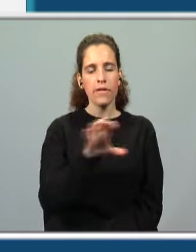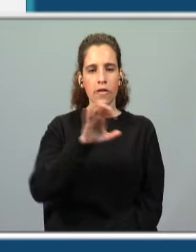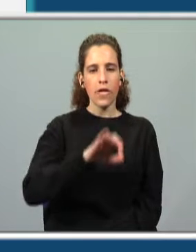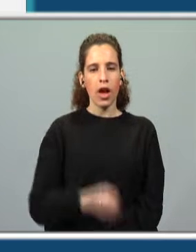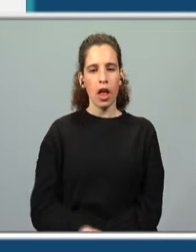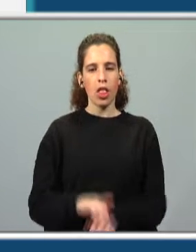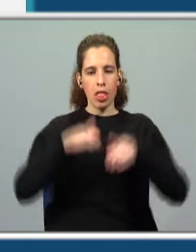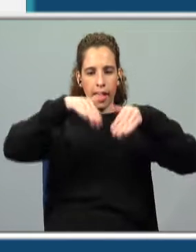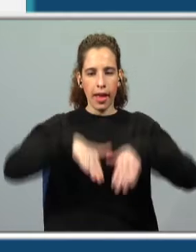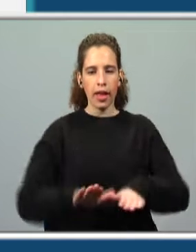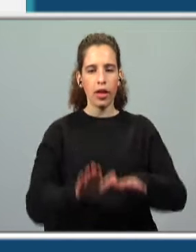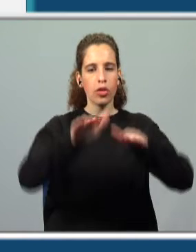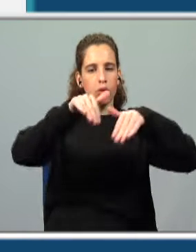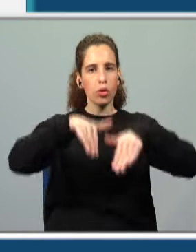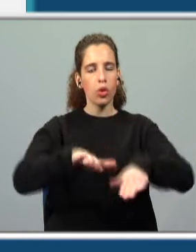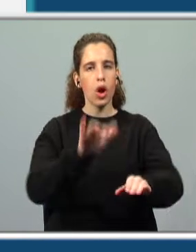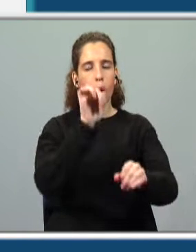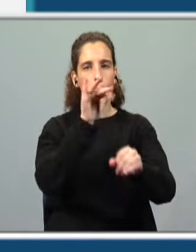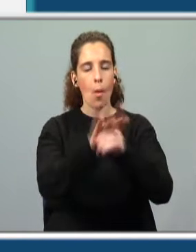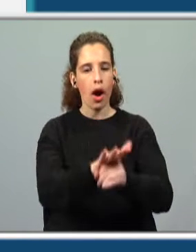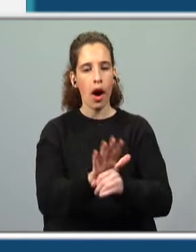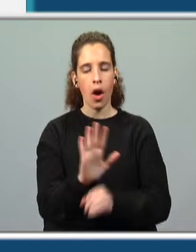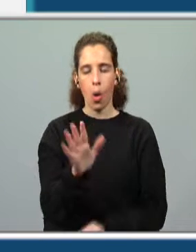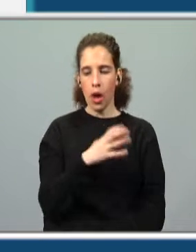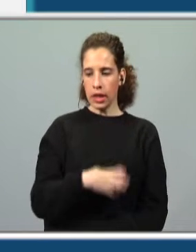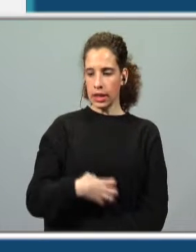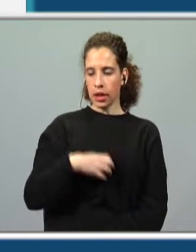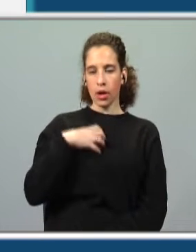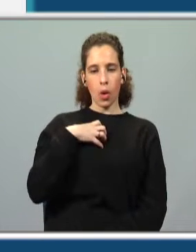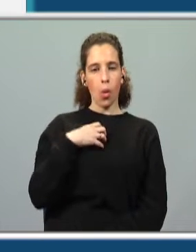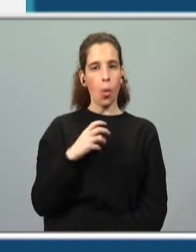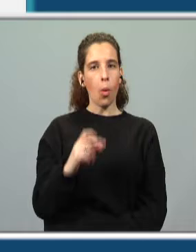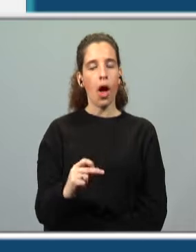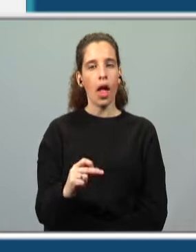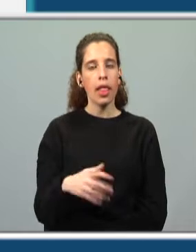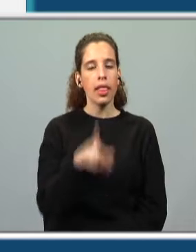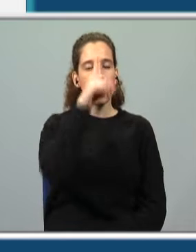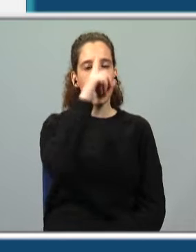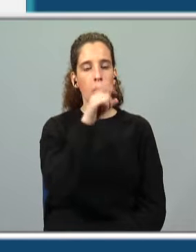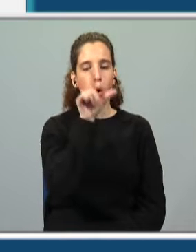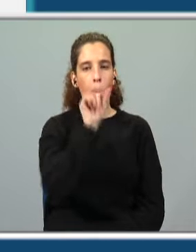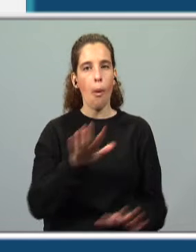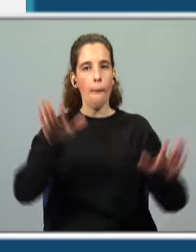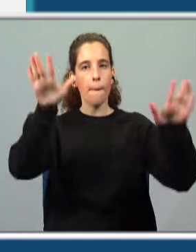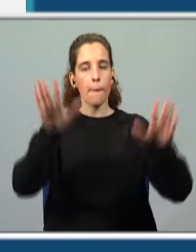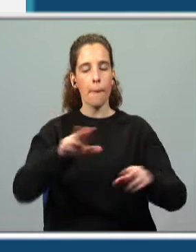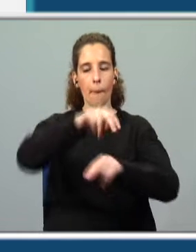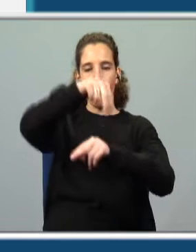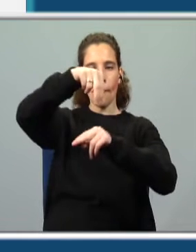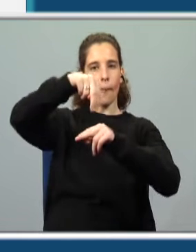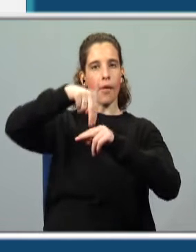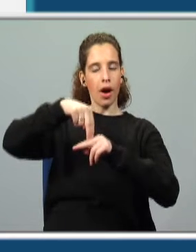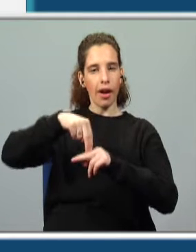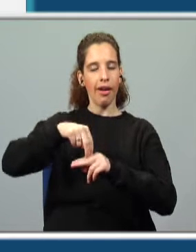ondas do mar. Ao sentir a letra A, lembrou-se que seria uma gaivota pousada nela